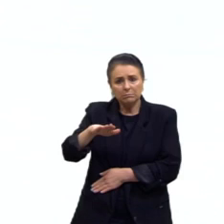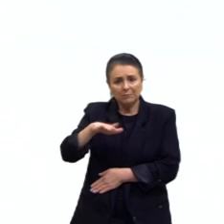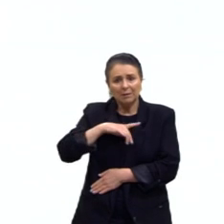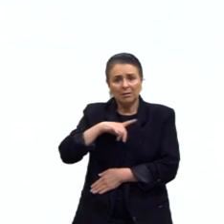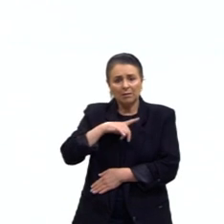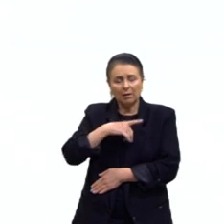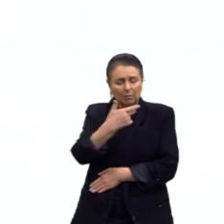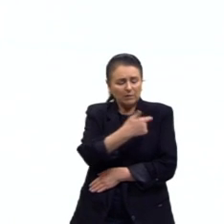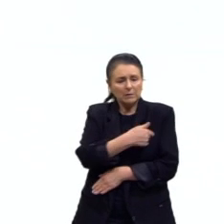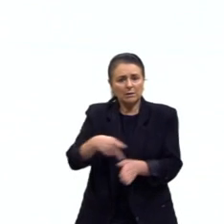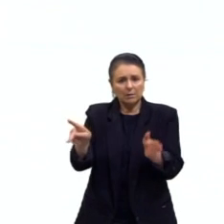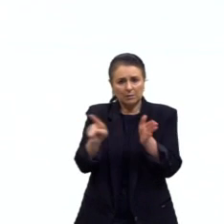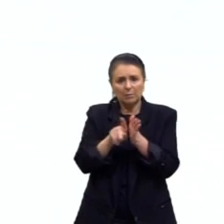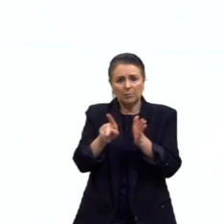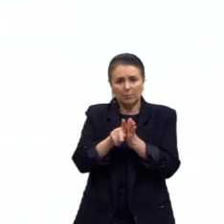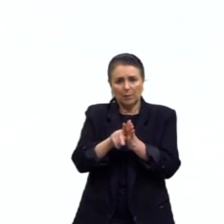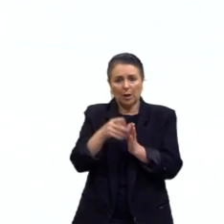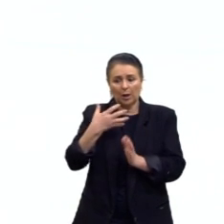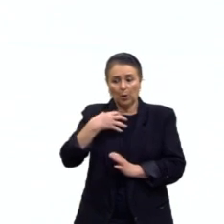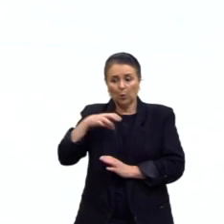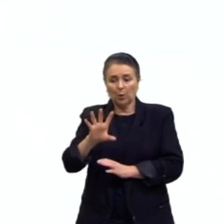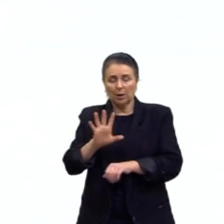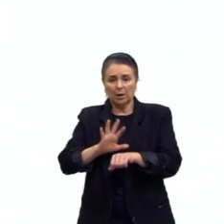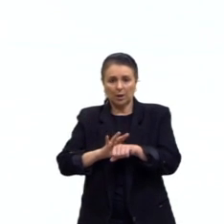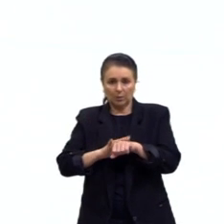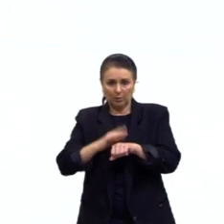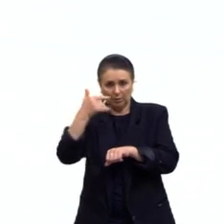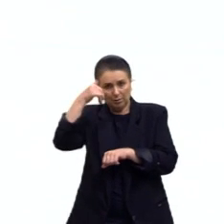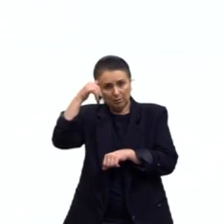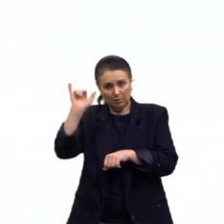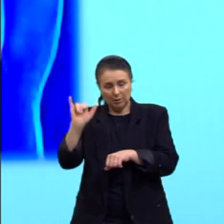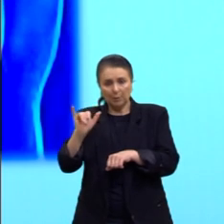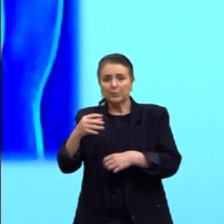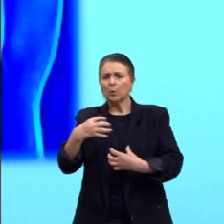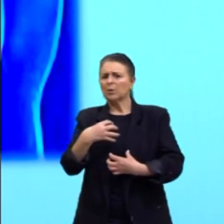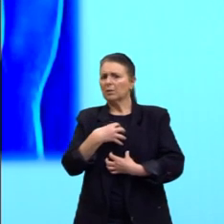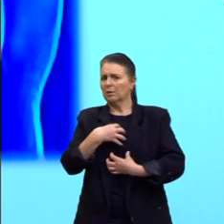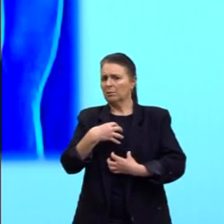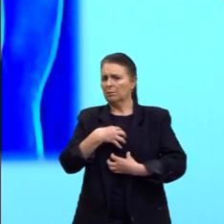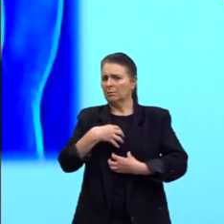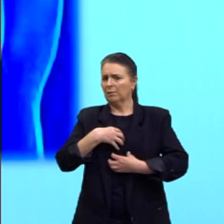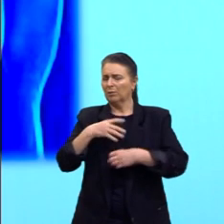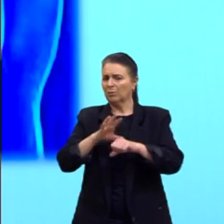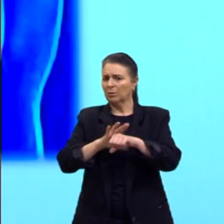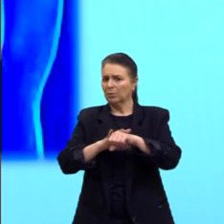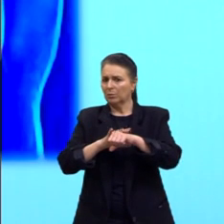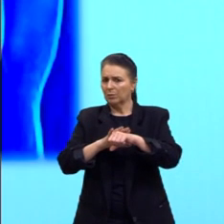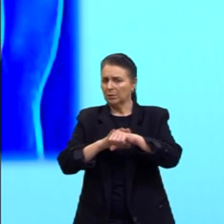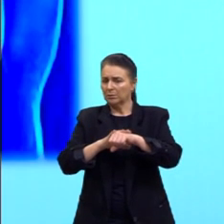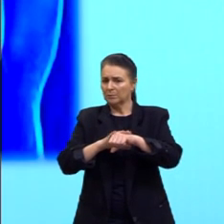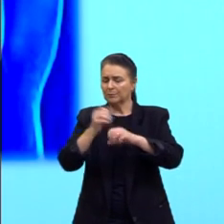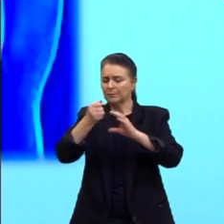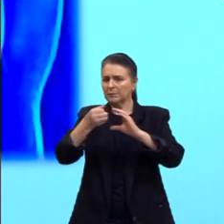tem essa vacina. Então, os sintomas, né? Característicos de uma situação gripal,